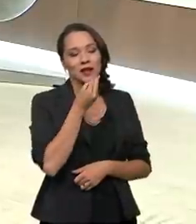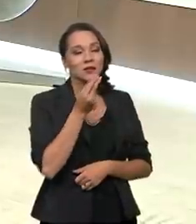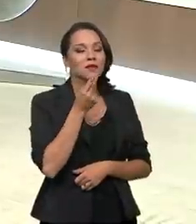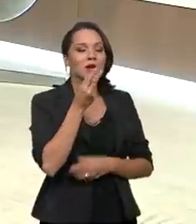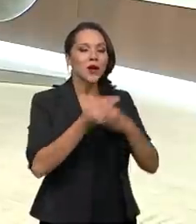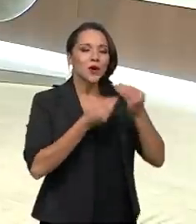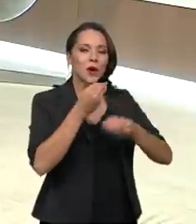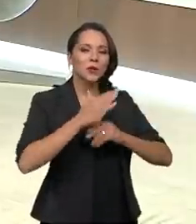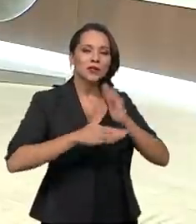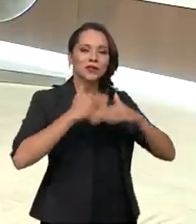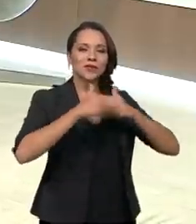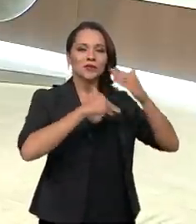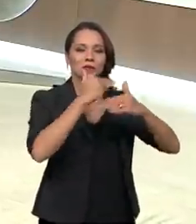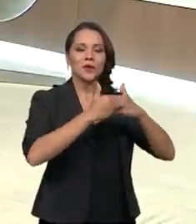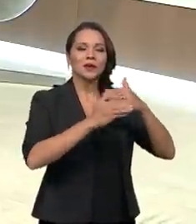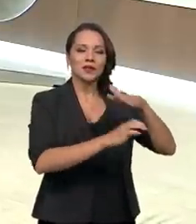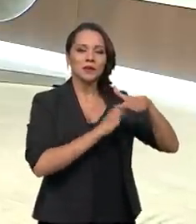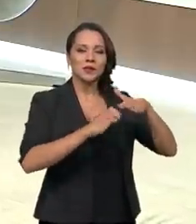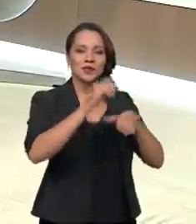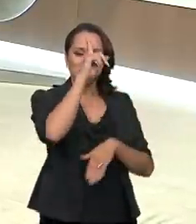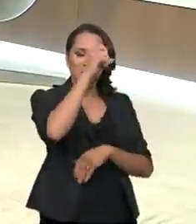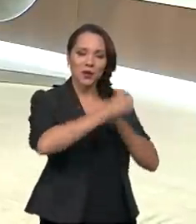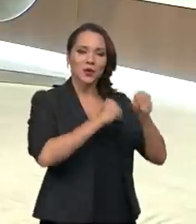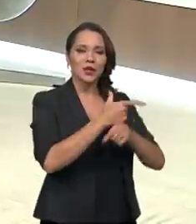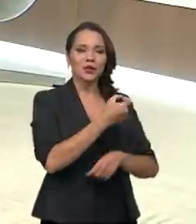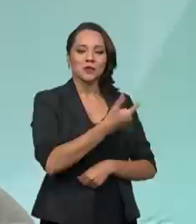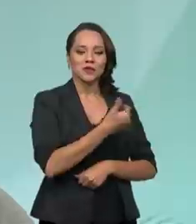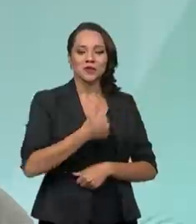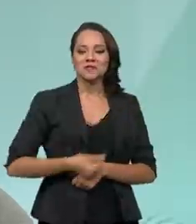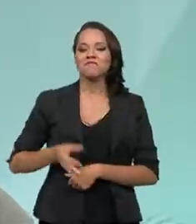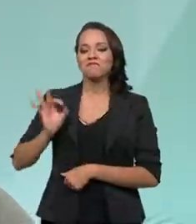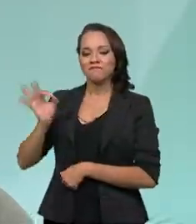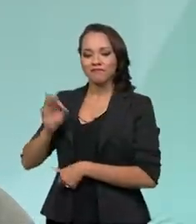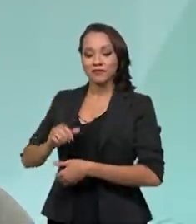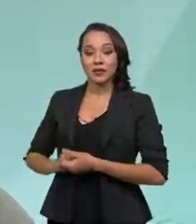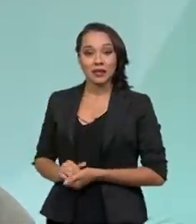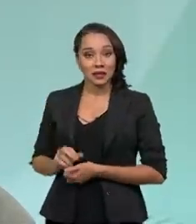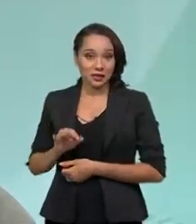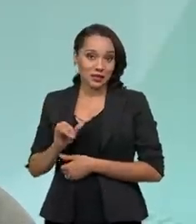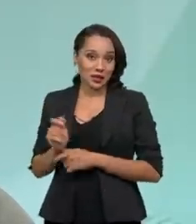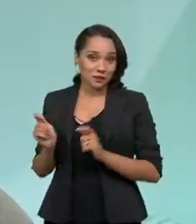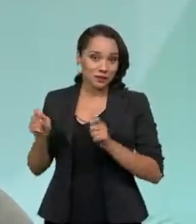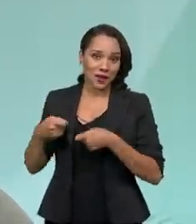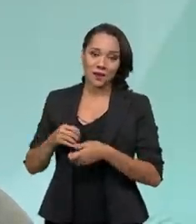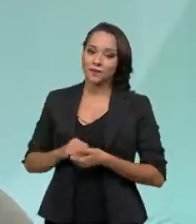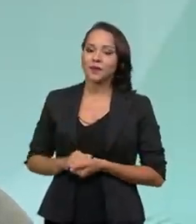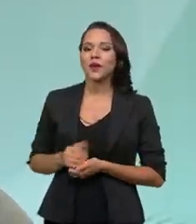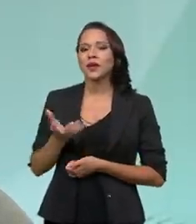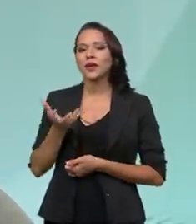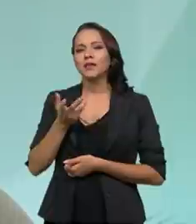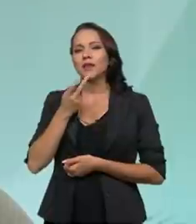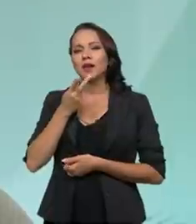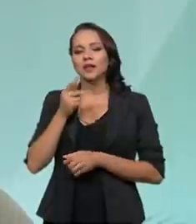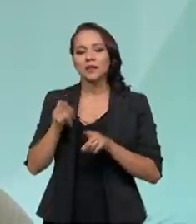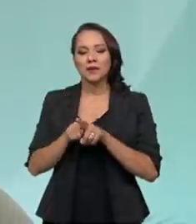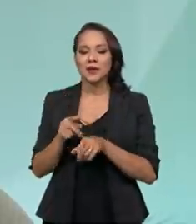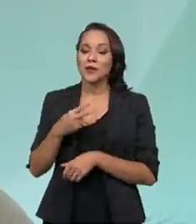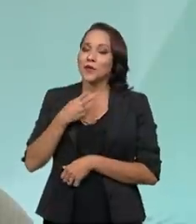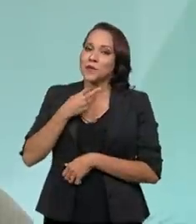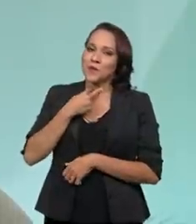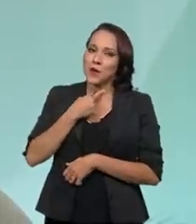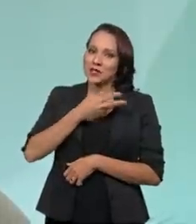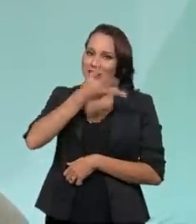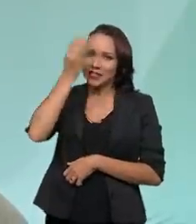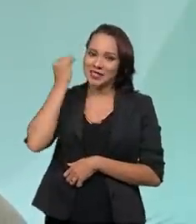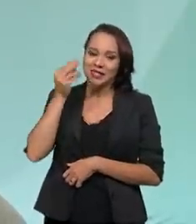falar como é que está sendo o desenvolvimento da EBSER em 2022. Perfeitamente. Se me permite, Paulo, deixa eu fazer uma colocação que eu não posso deixar